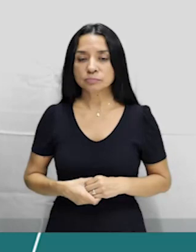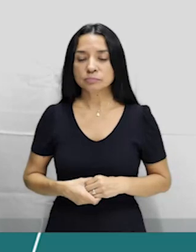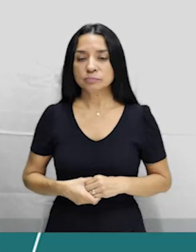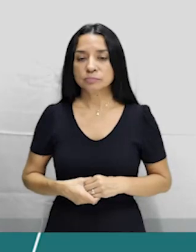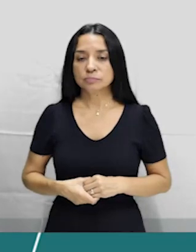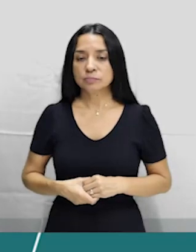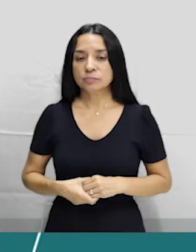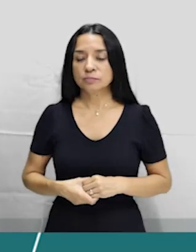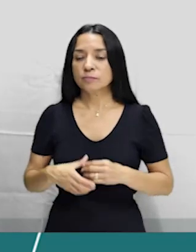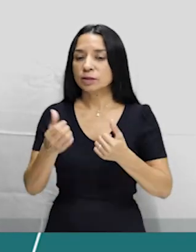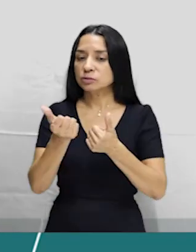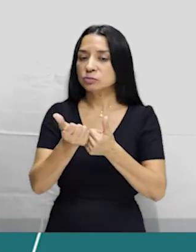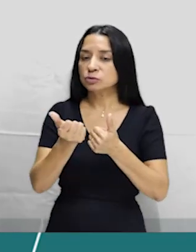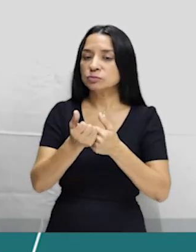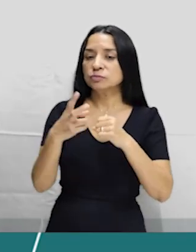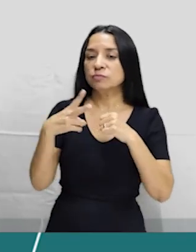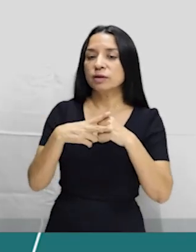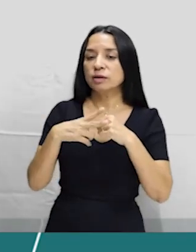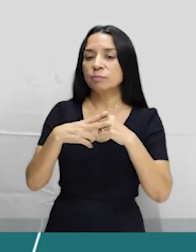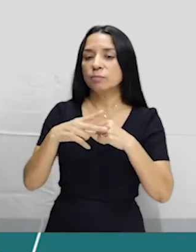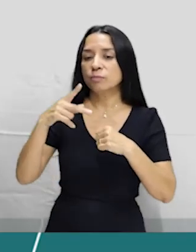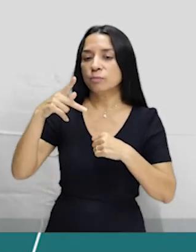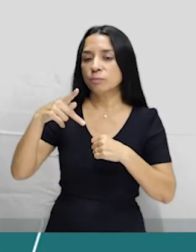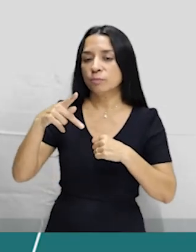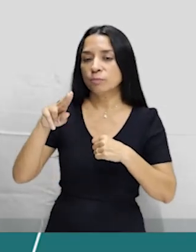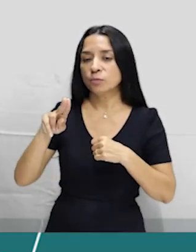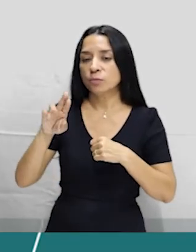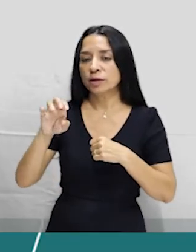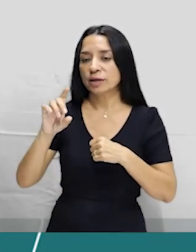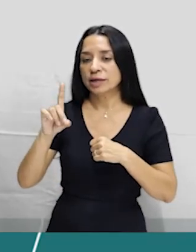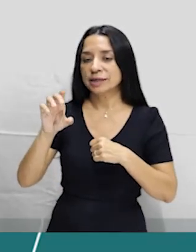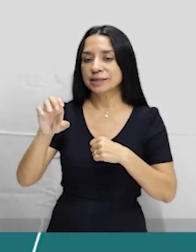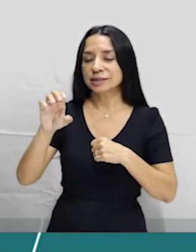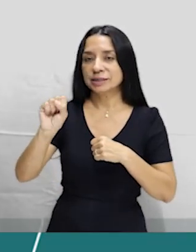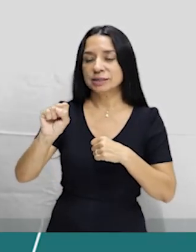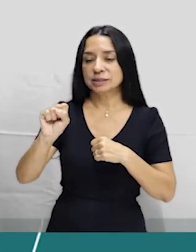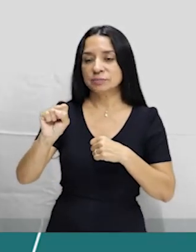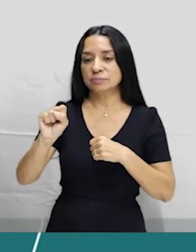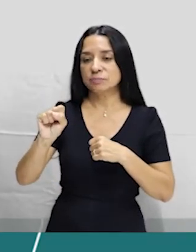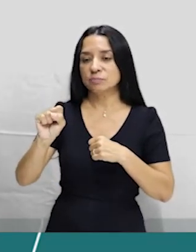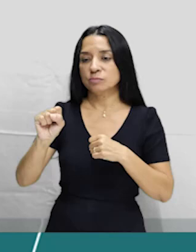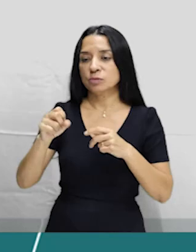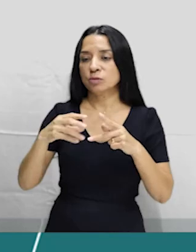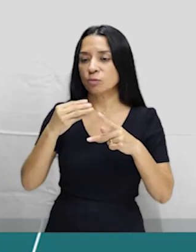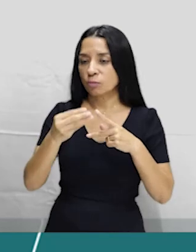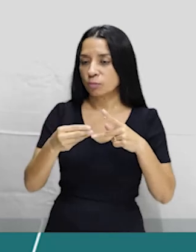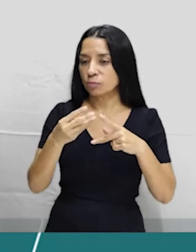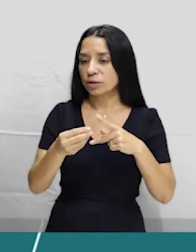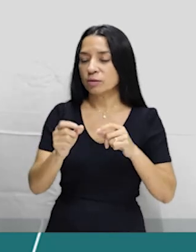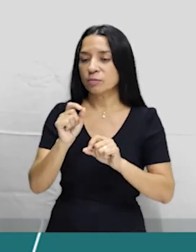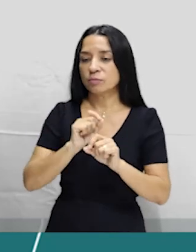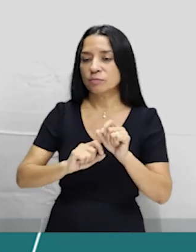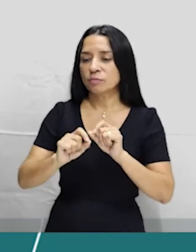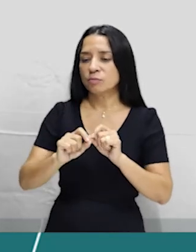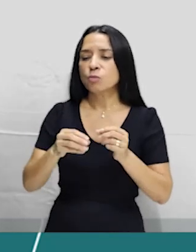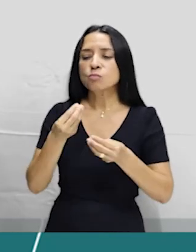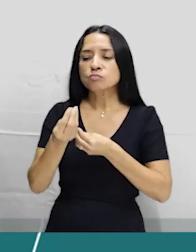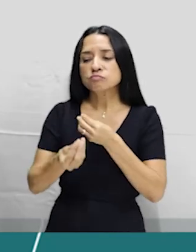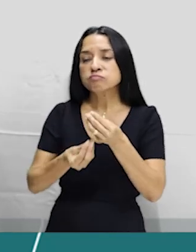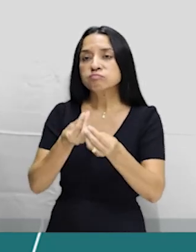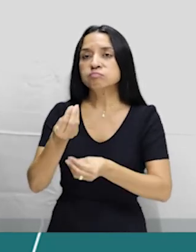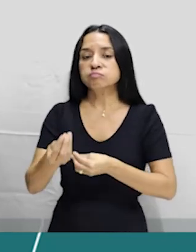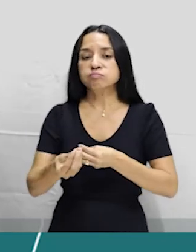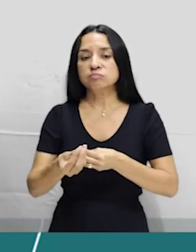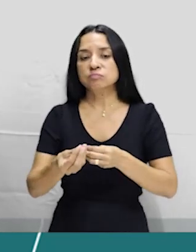Então, eu substituindo o verbo puedes para o plural, se quedaria, ficaria como?